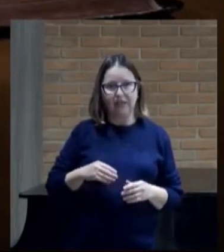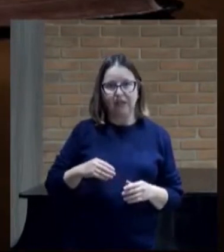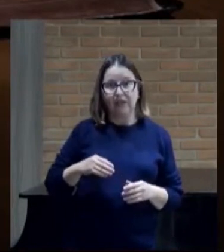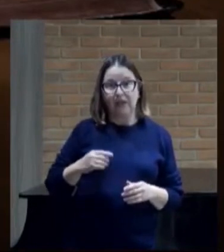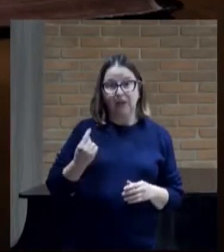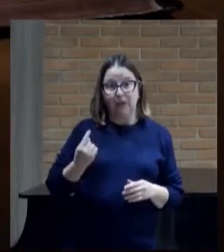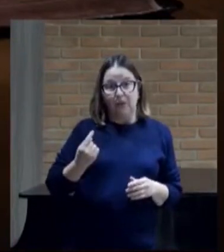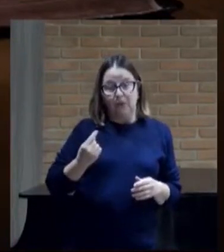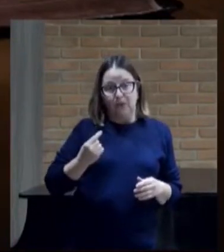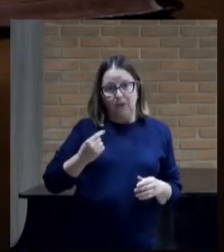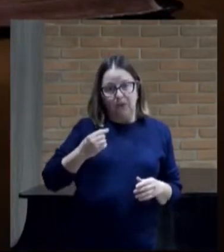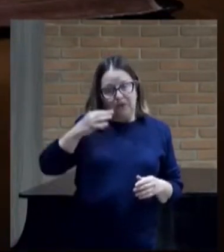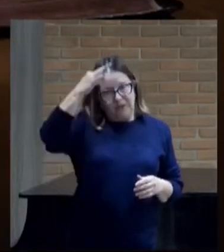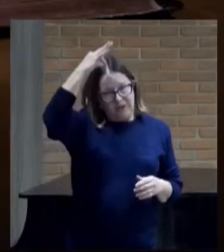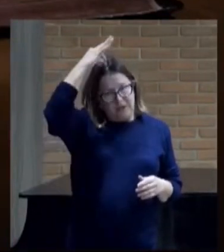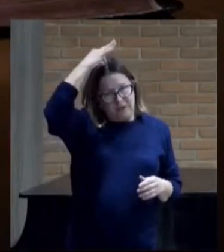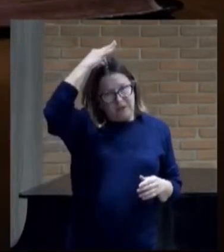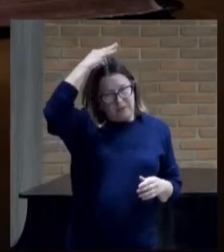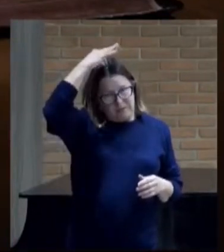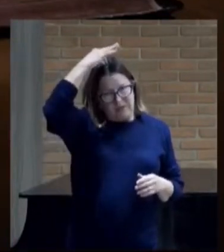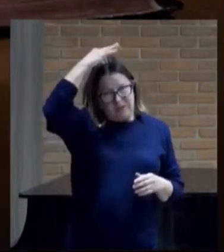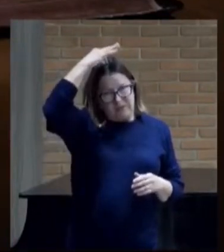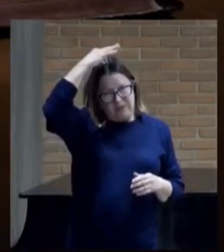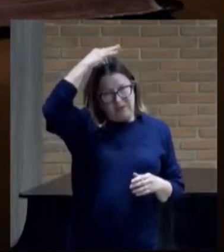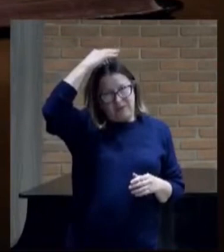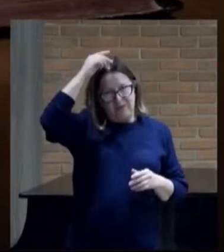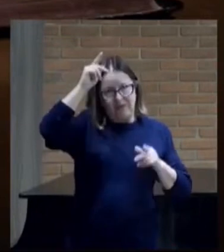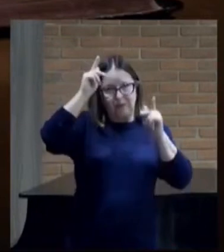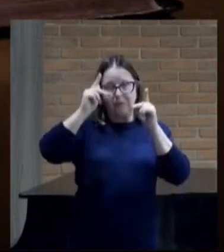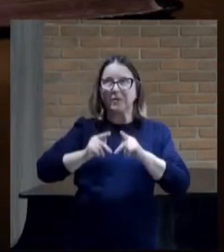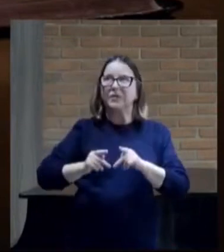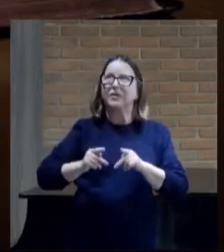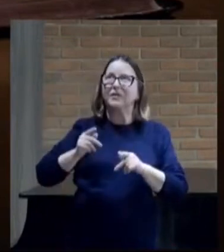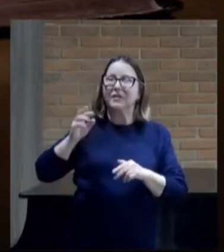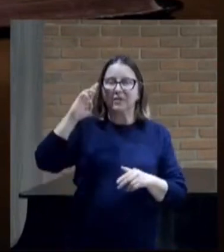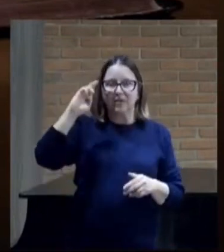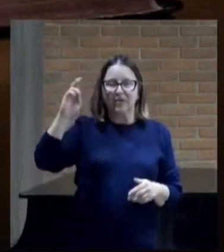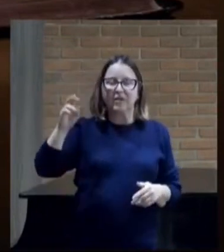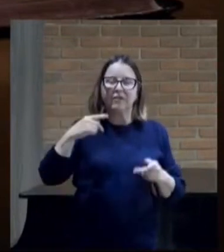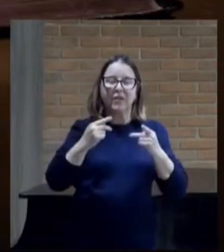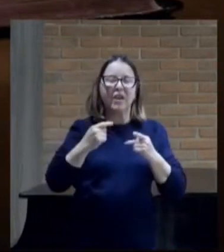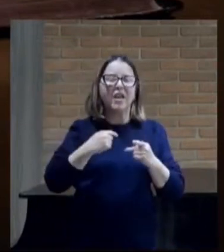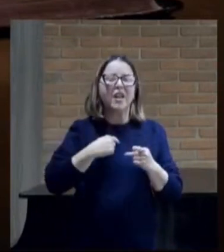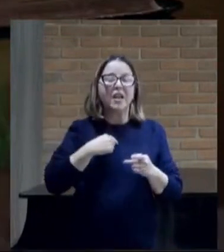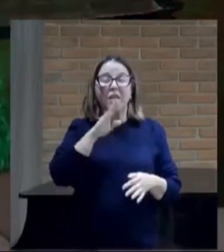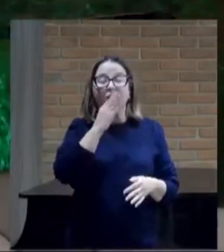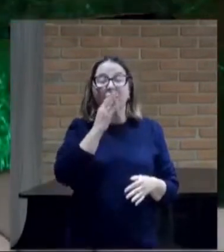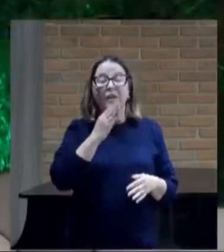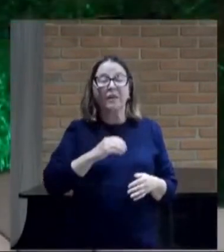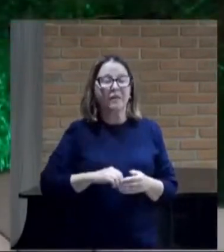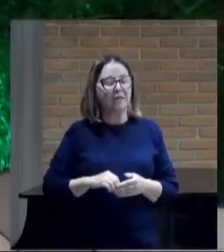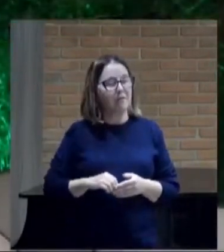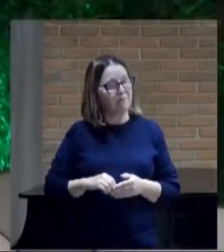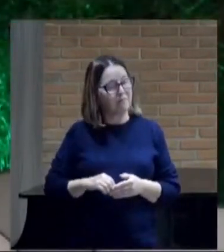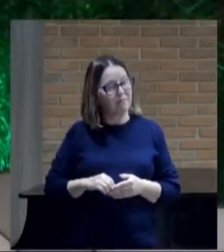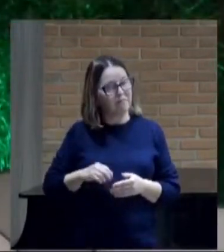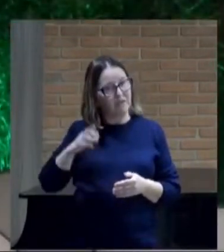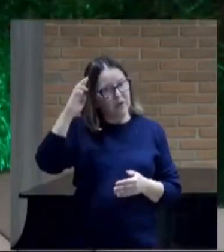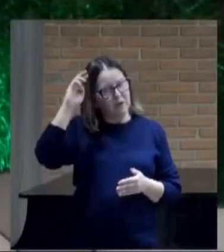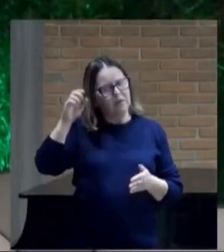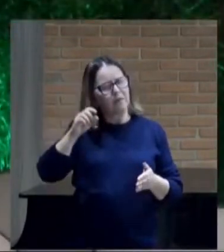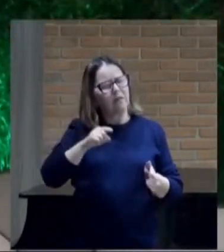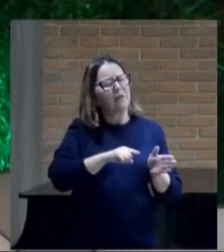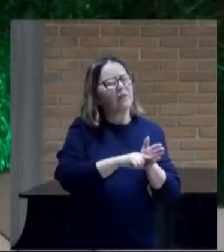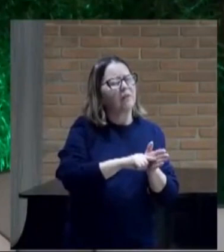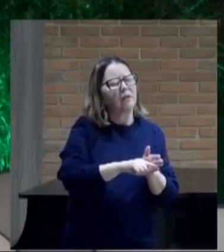disse eu o enganarei. Perguntou-lhe o Senhor com o que? Ó como é que se